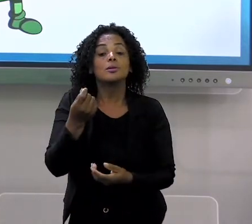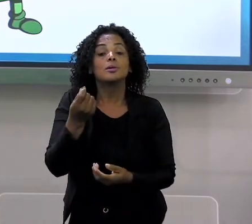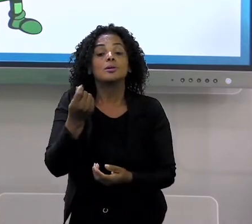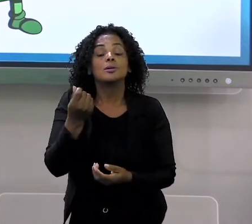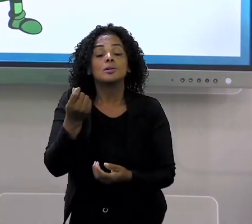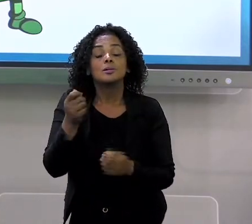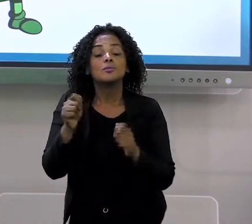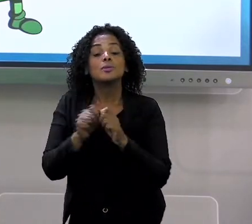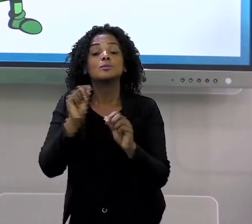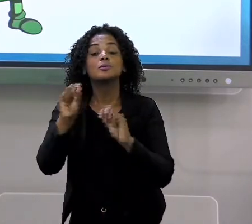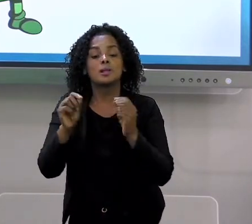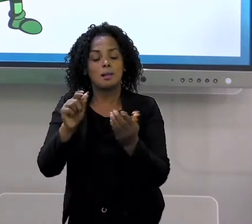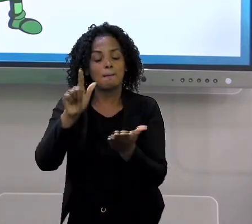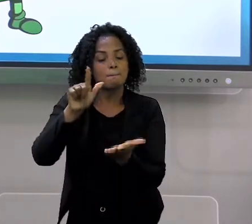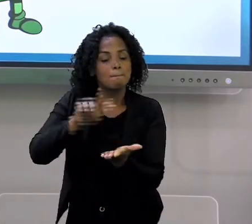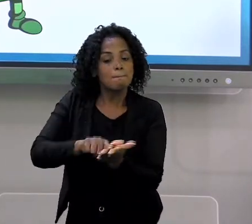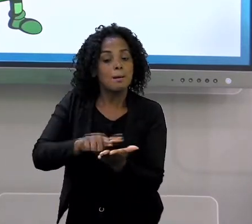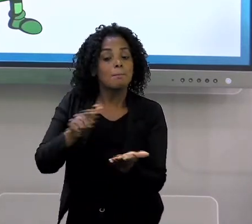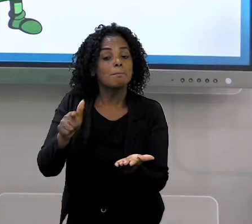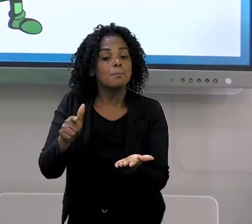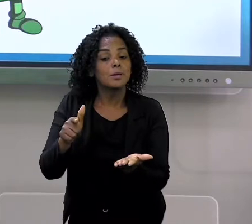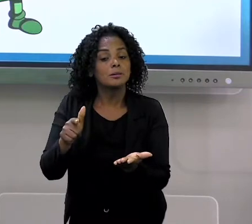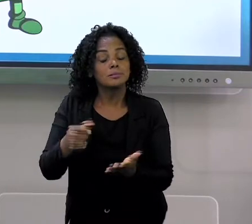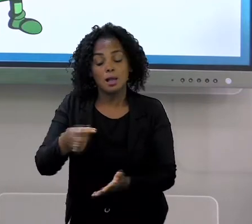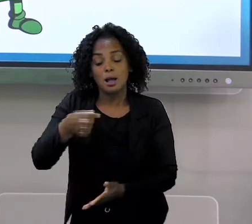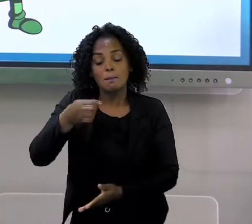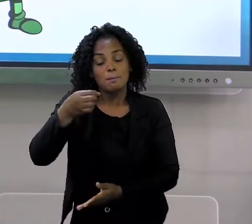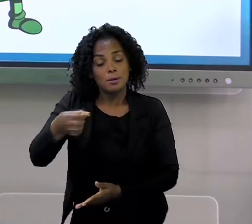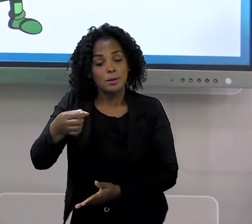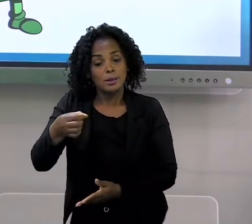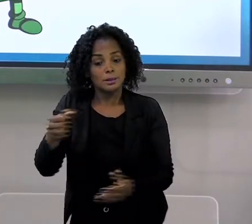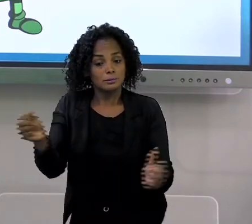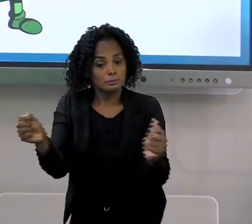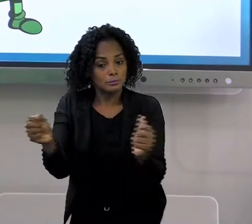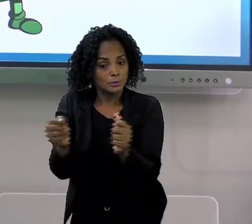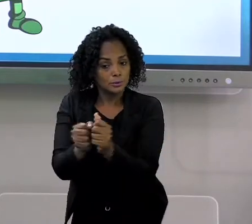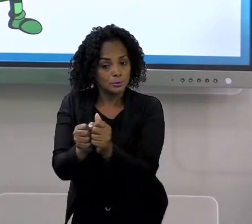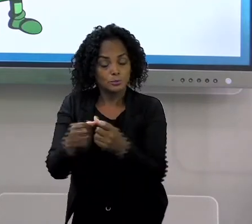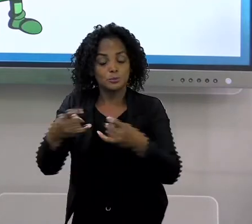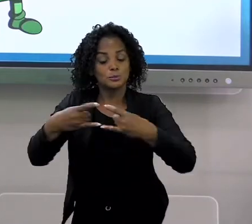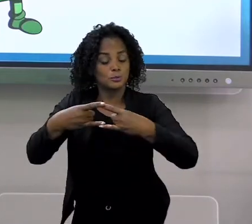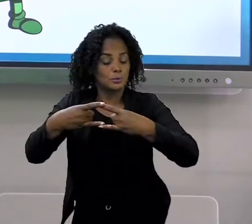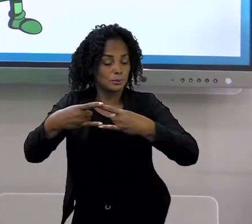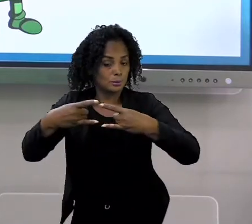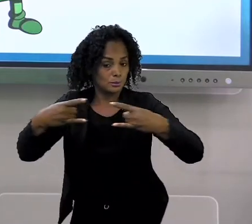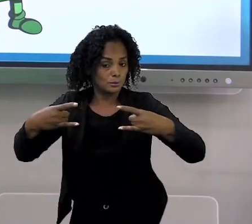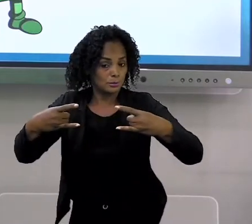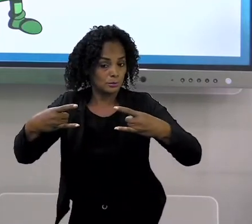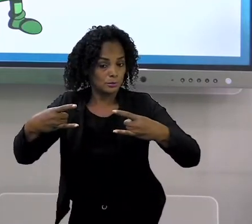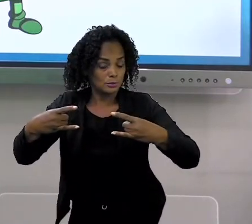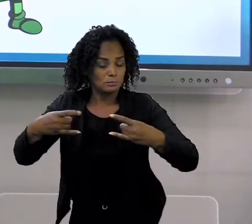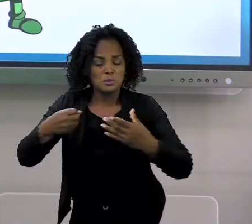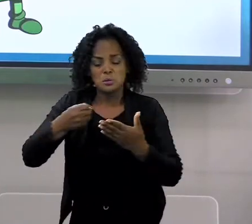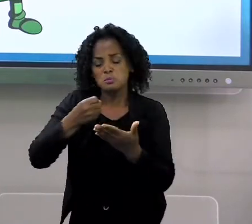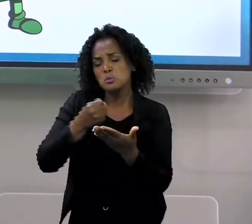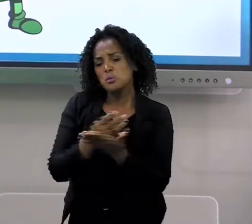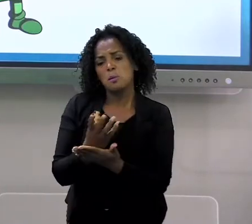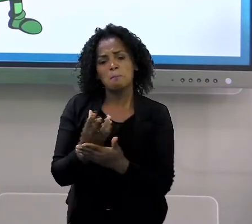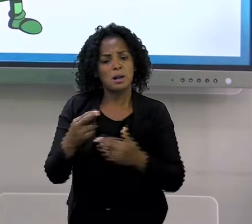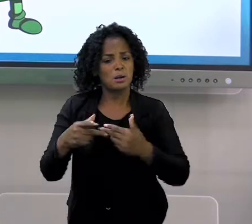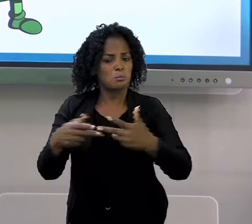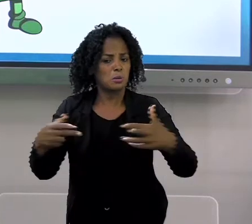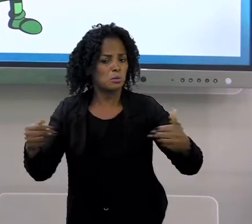E as moedas a gente recebe junto com as cédulas e aí a gente vai fazer uma compra, comprar uma